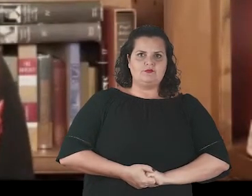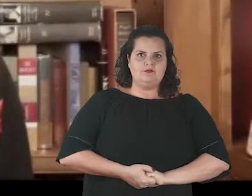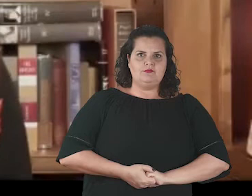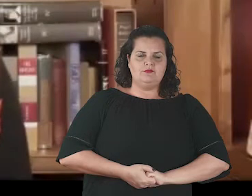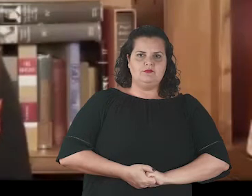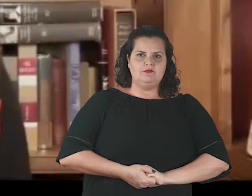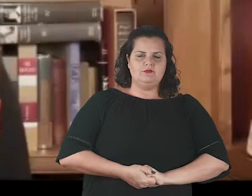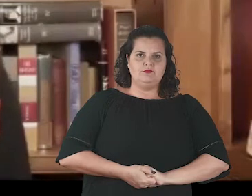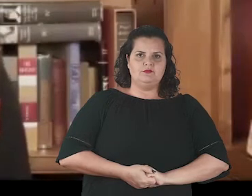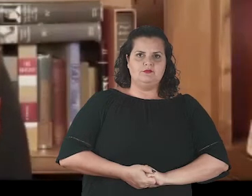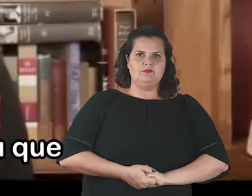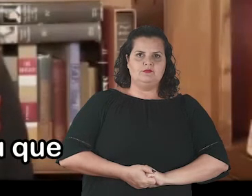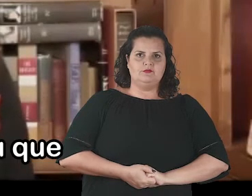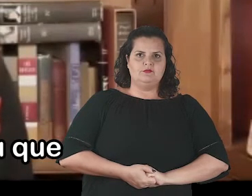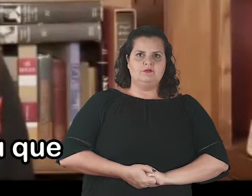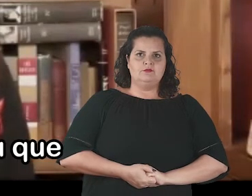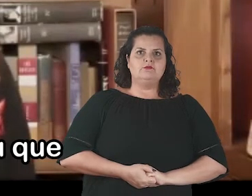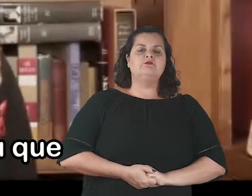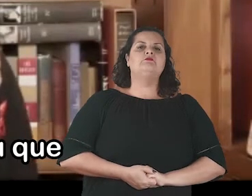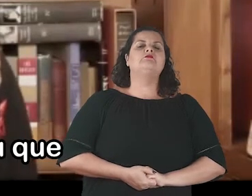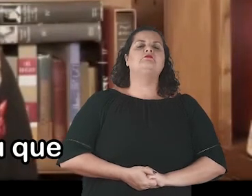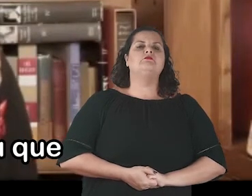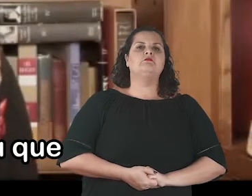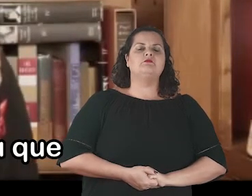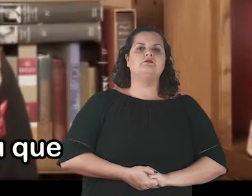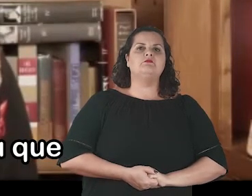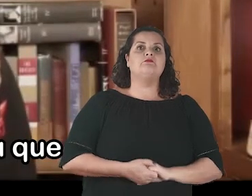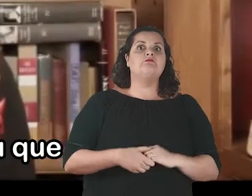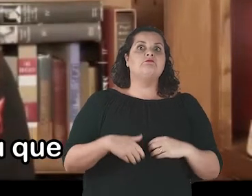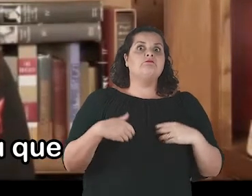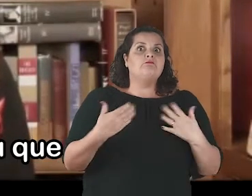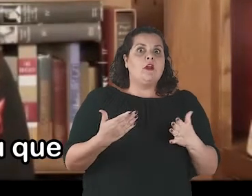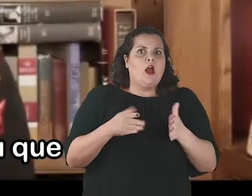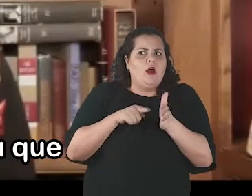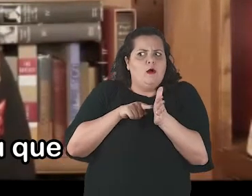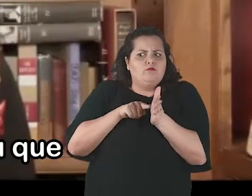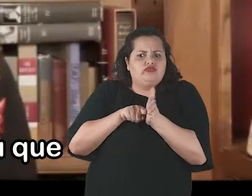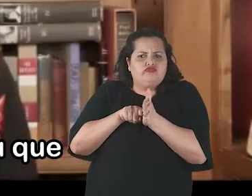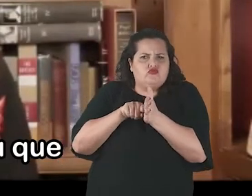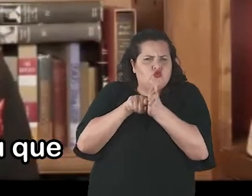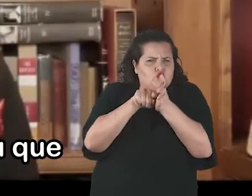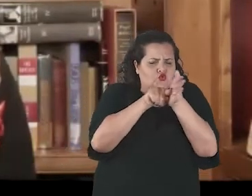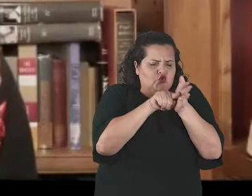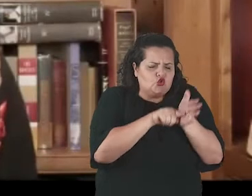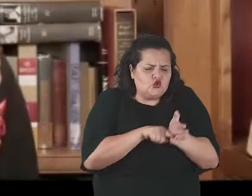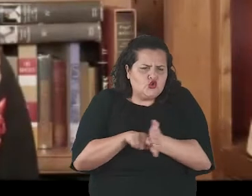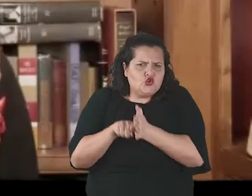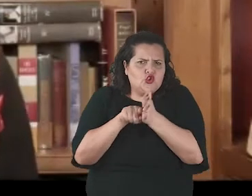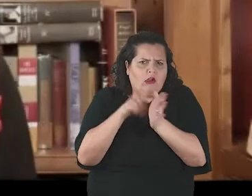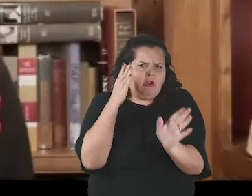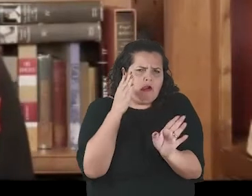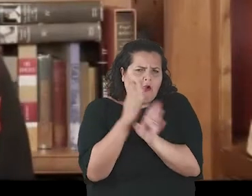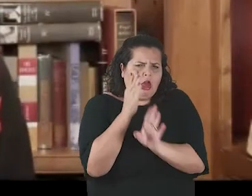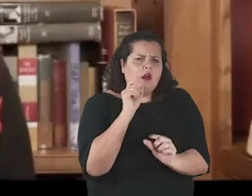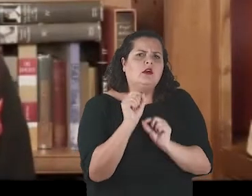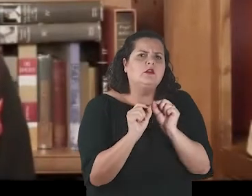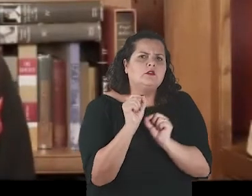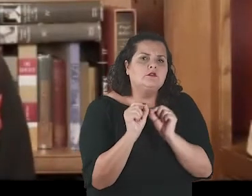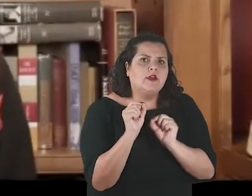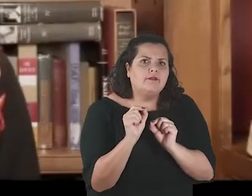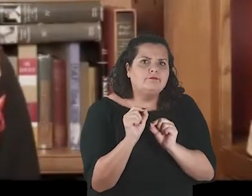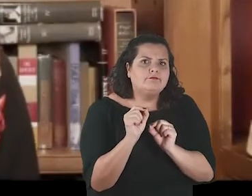de crianças. Essas foram suas palavras. A investigação do estado revelou que o